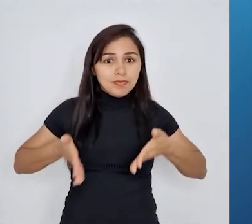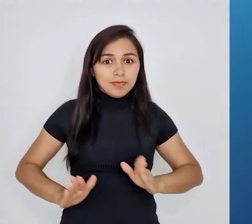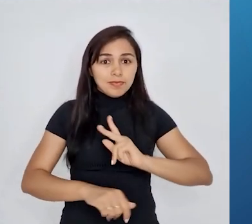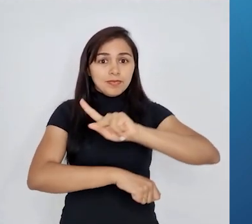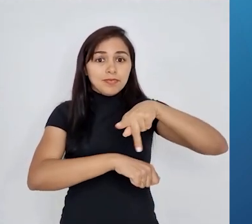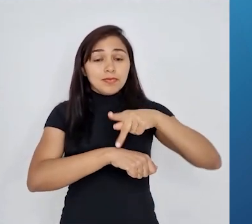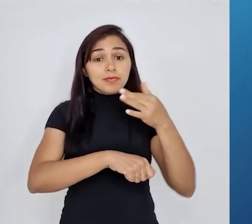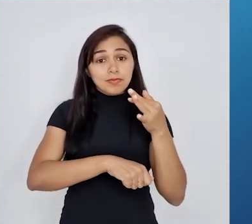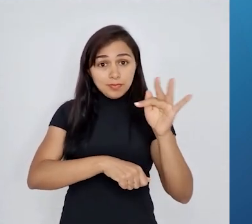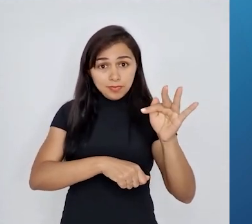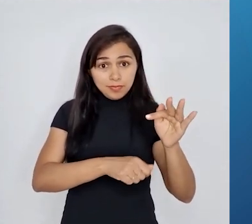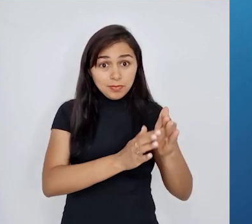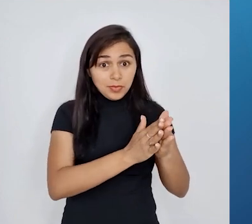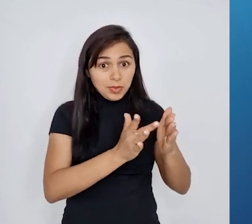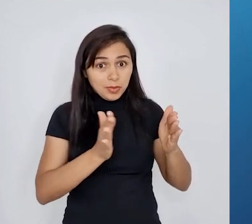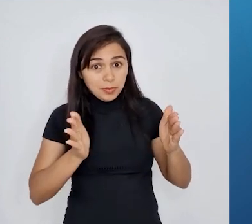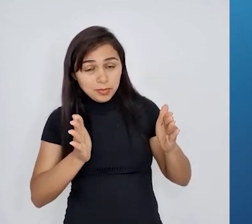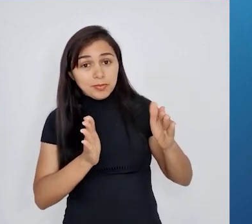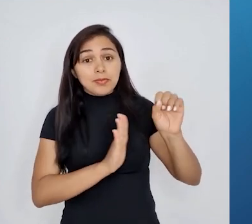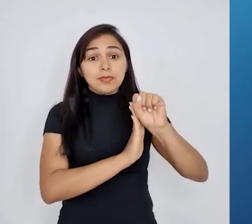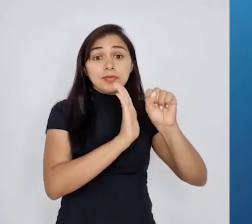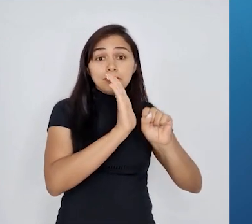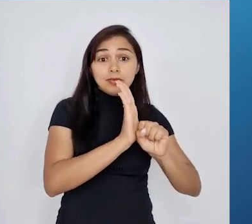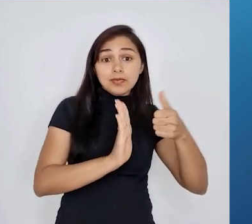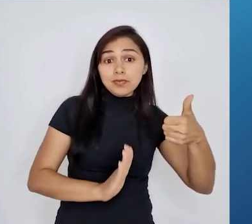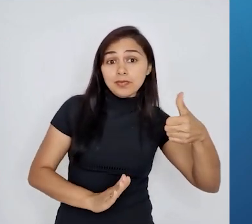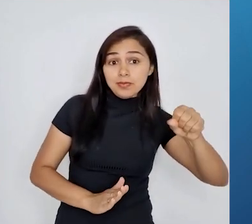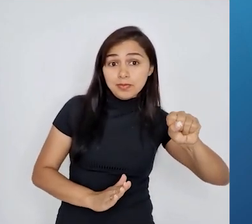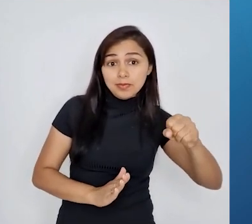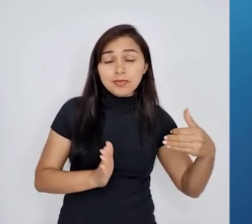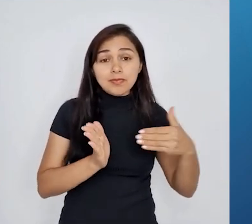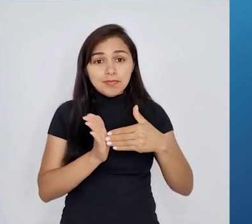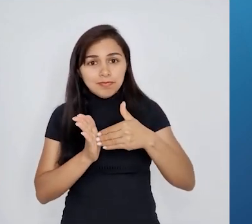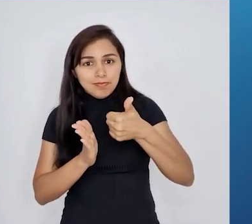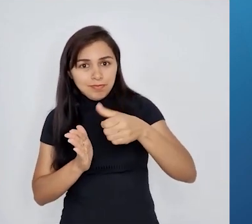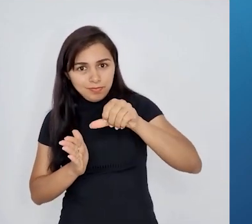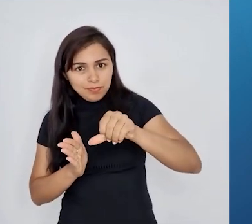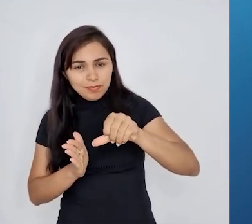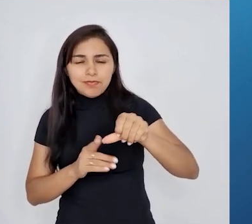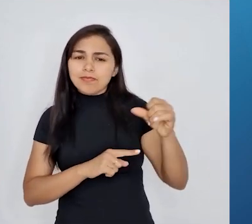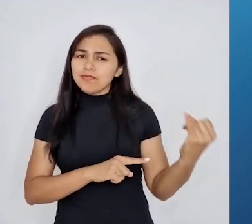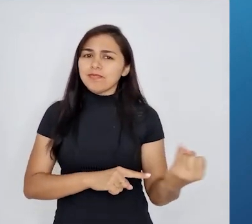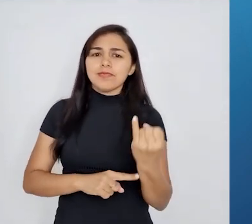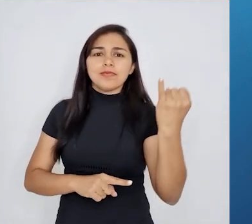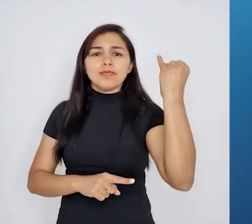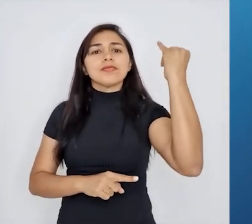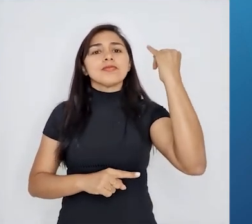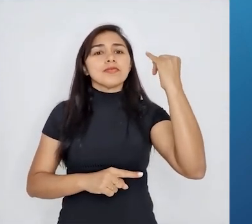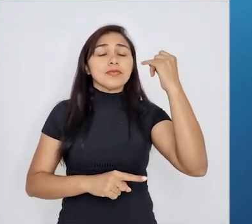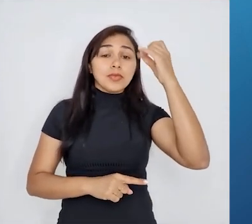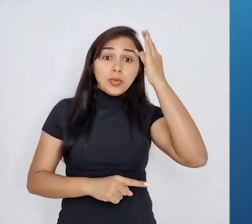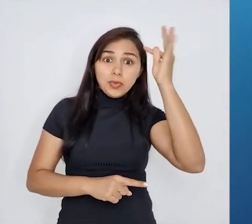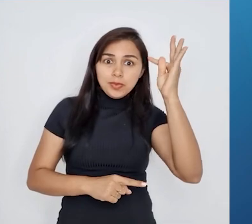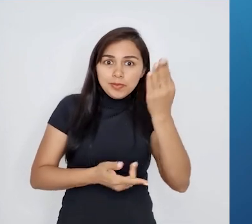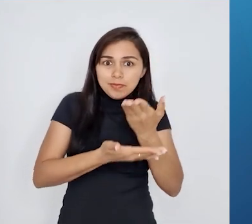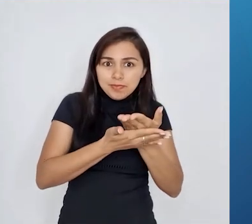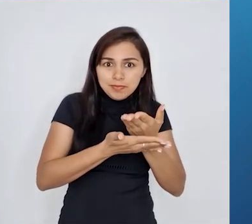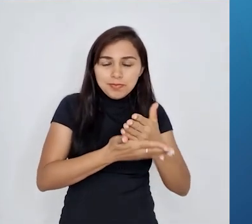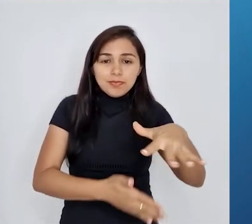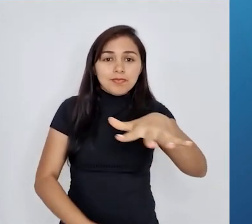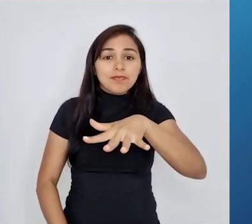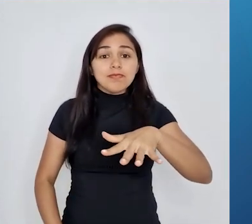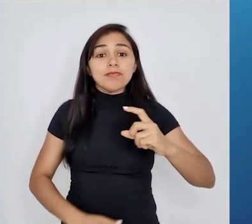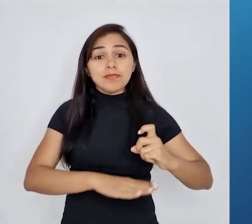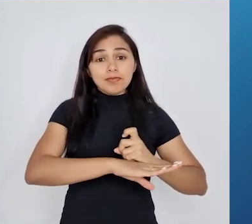do século XIX, conhecido por suas contribuições para a teoria da evolução. Embora suas ideias tenham sido amplamente